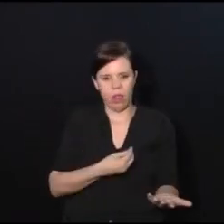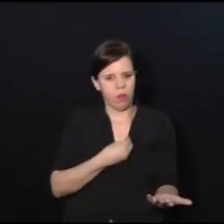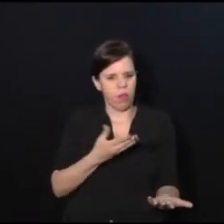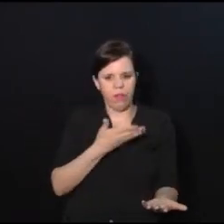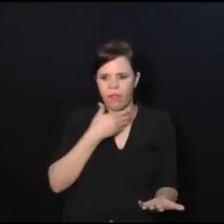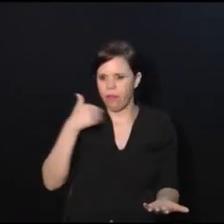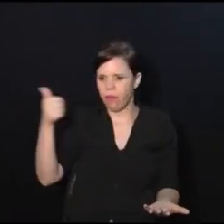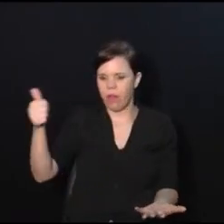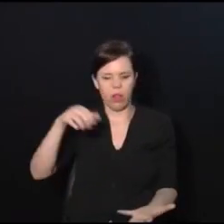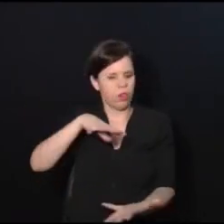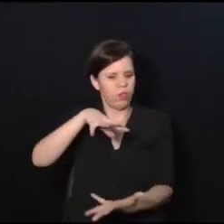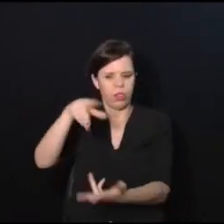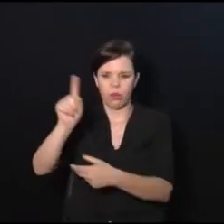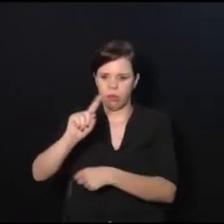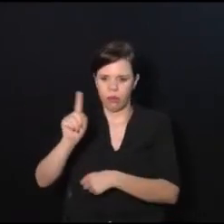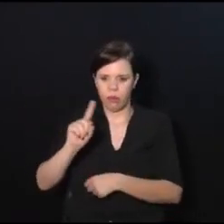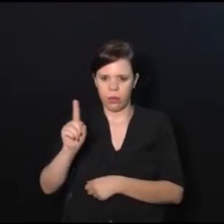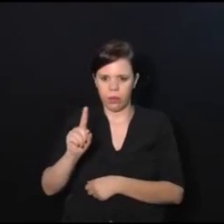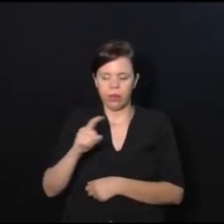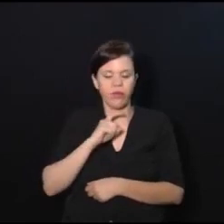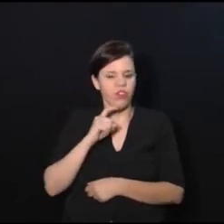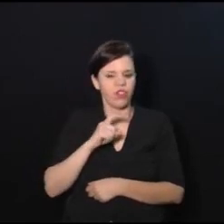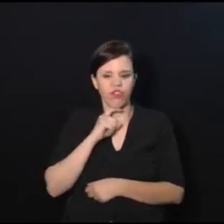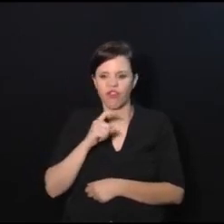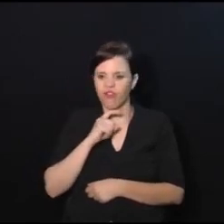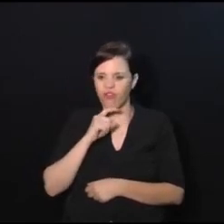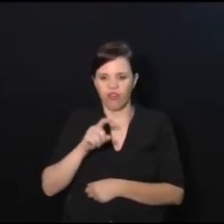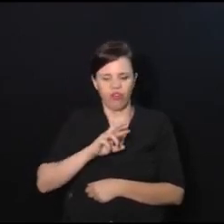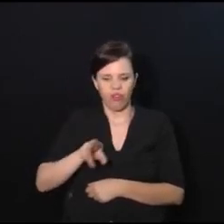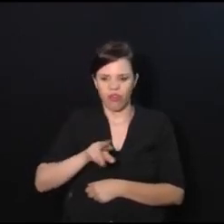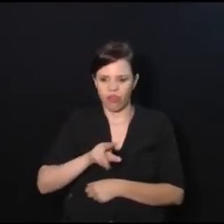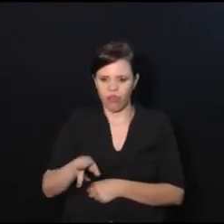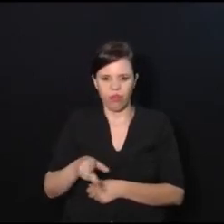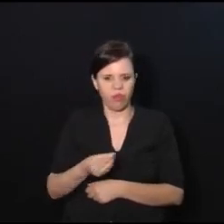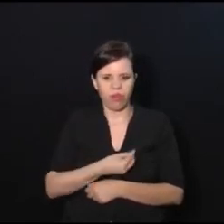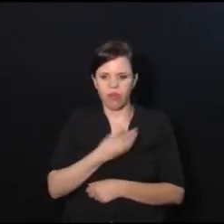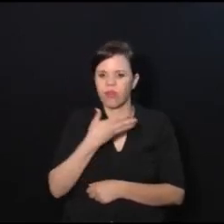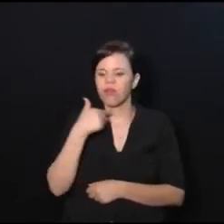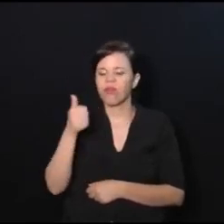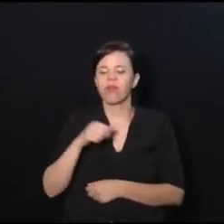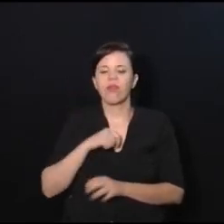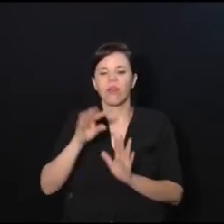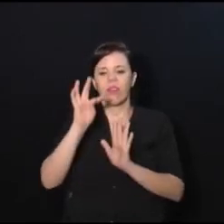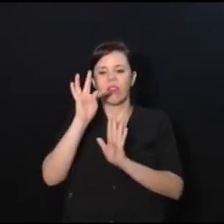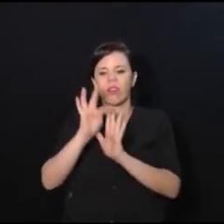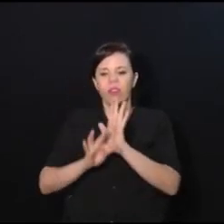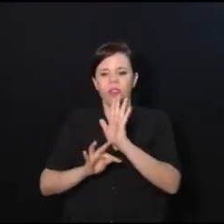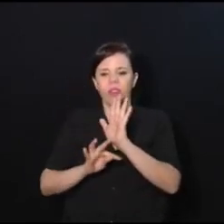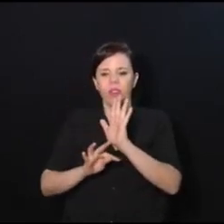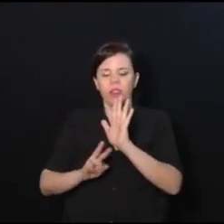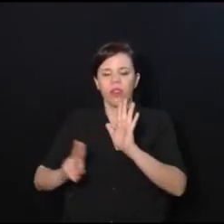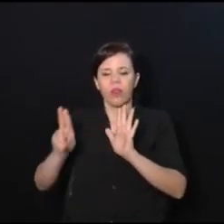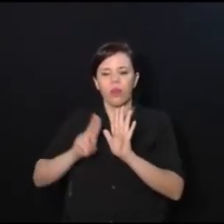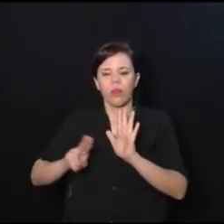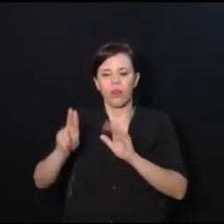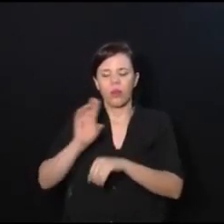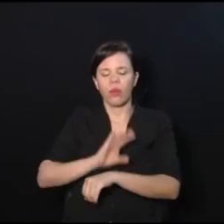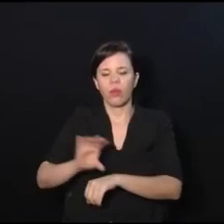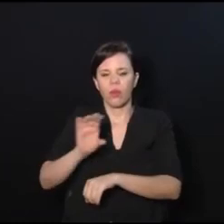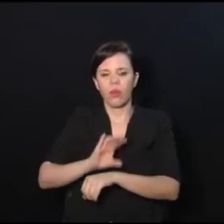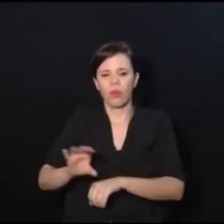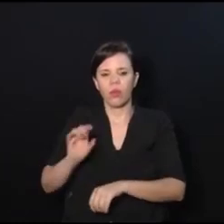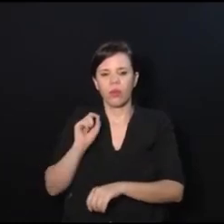vida do mundo. A de ninguém é. Inclusive, tem um texto que a gente usa em alguns dos nossos cursos,